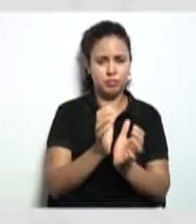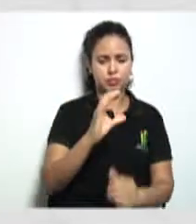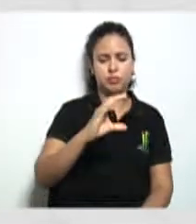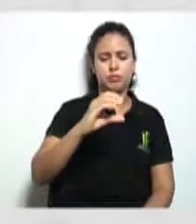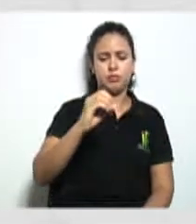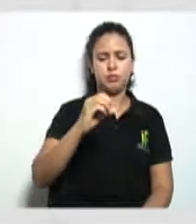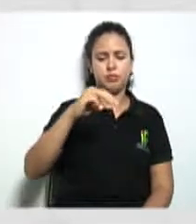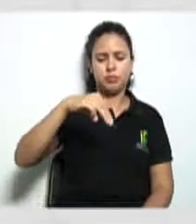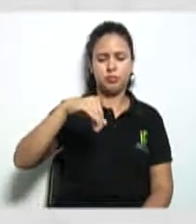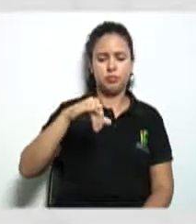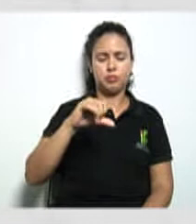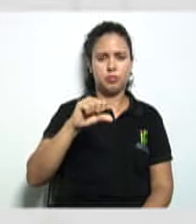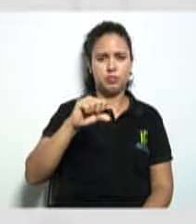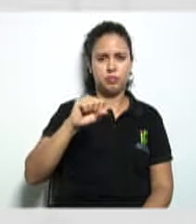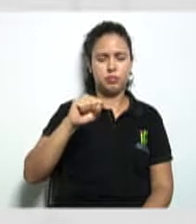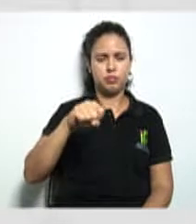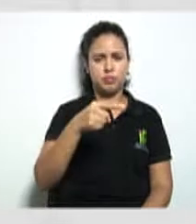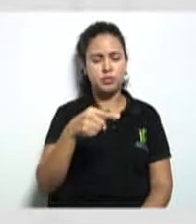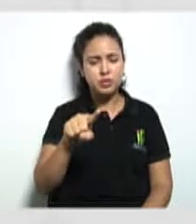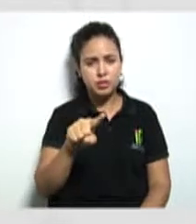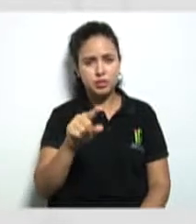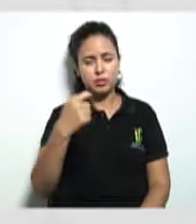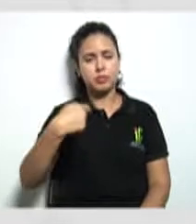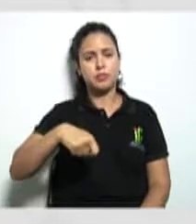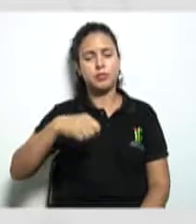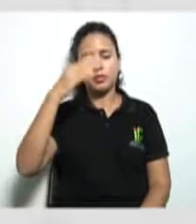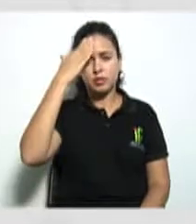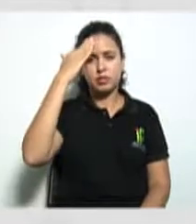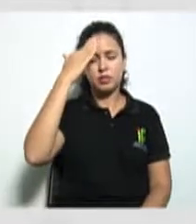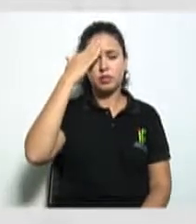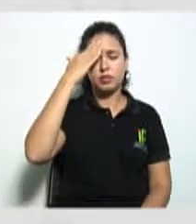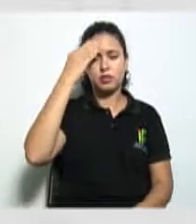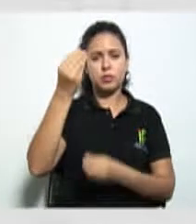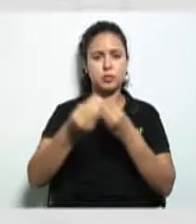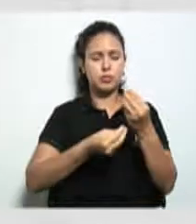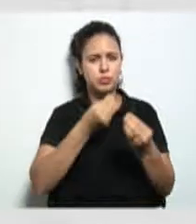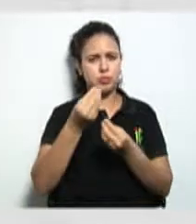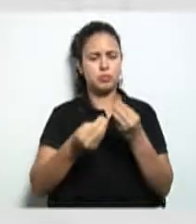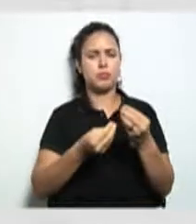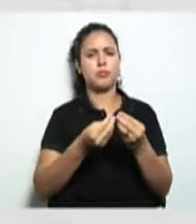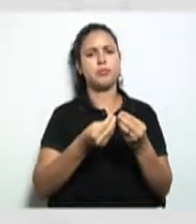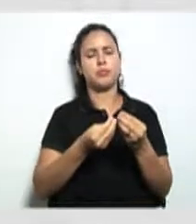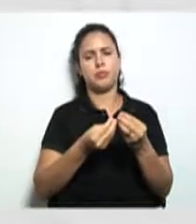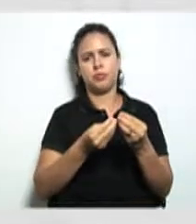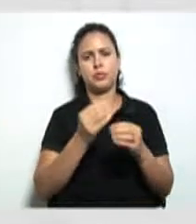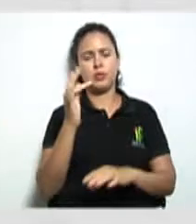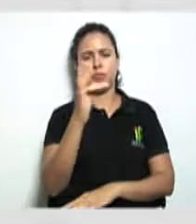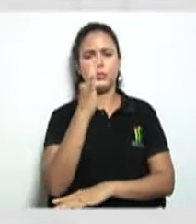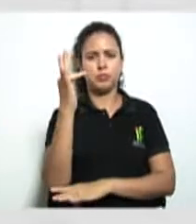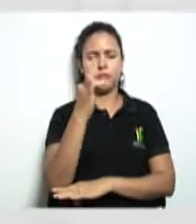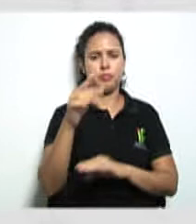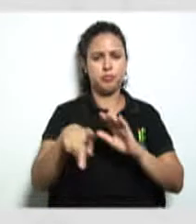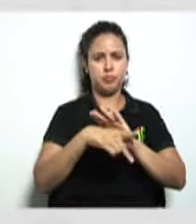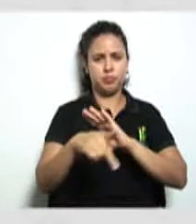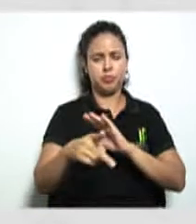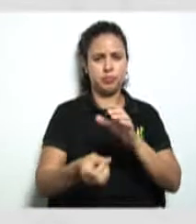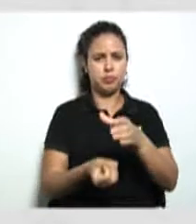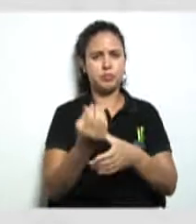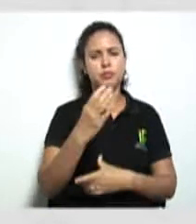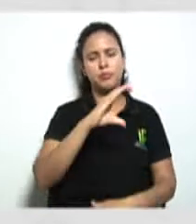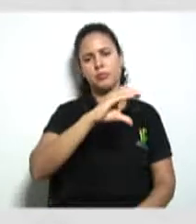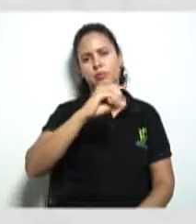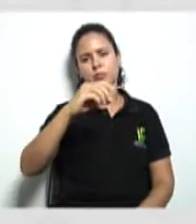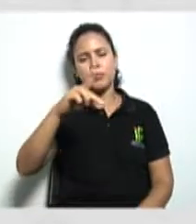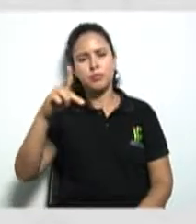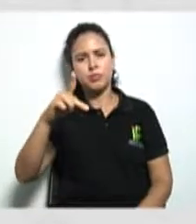primeiramente precisa saber o quê? Quais são as formalidades necessárias para o surgimento da cooperativa. O